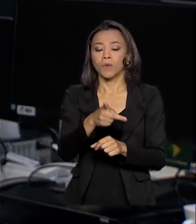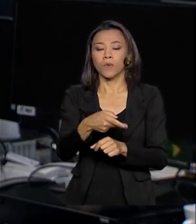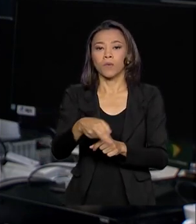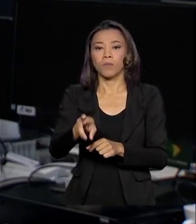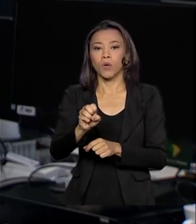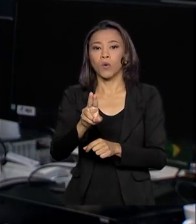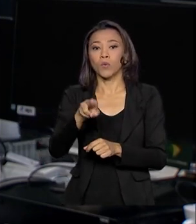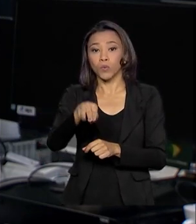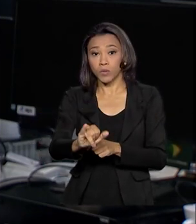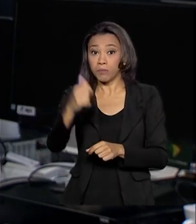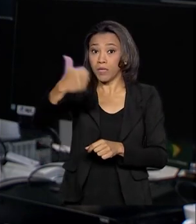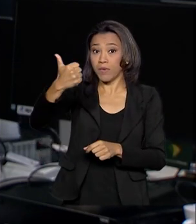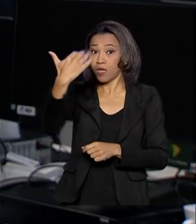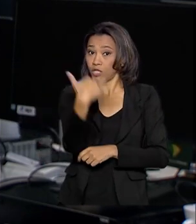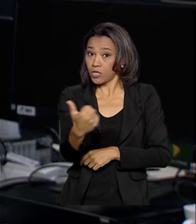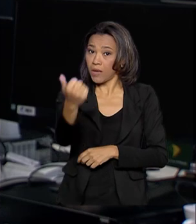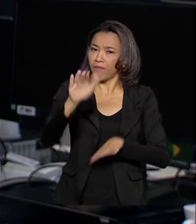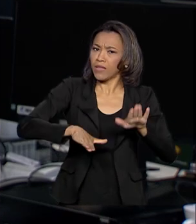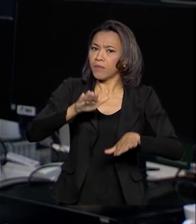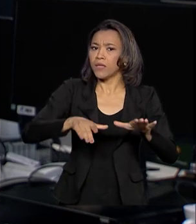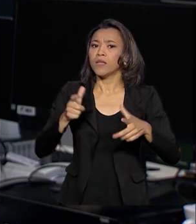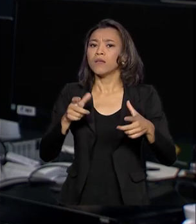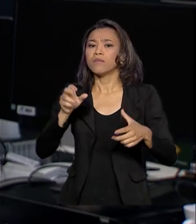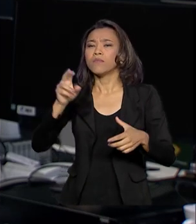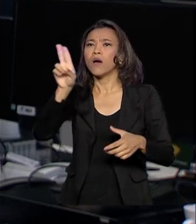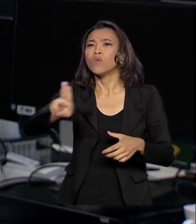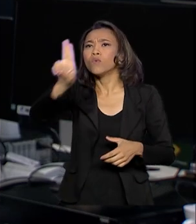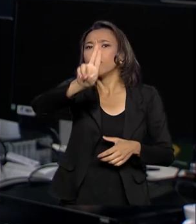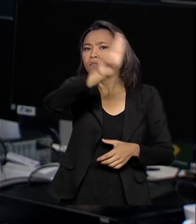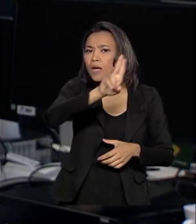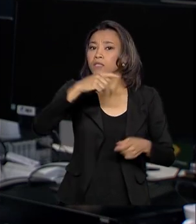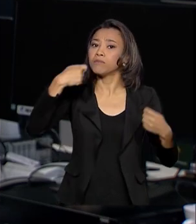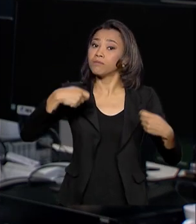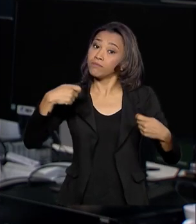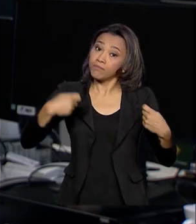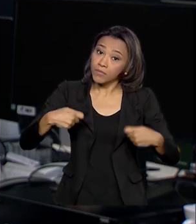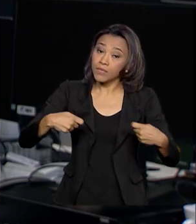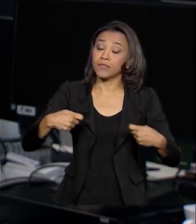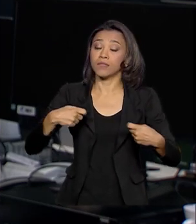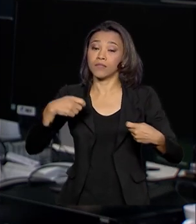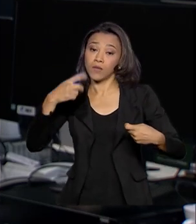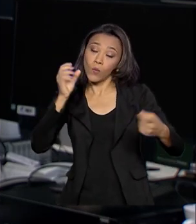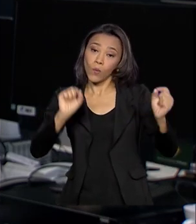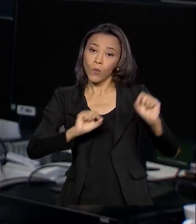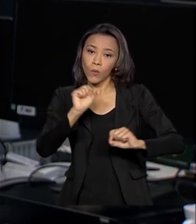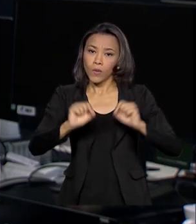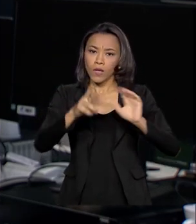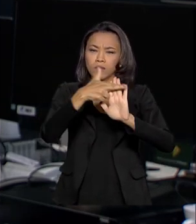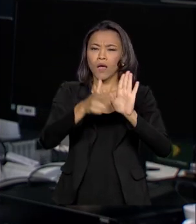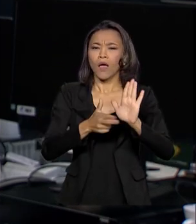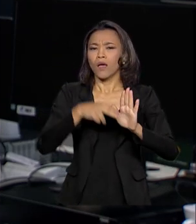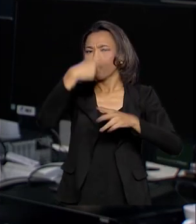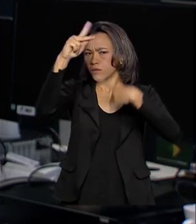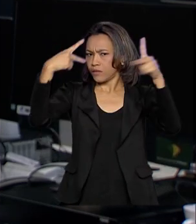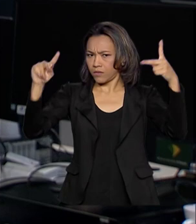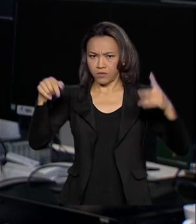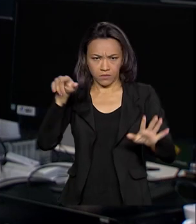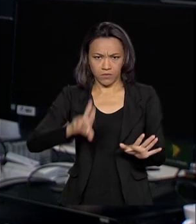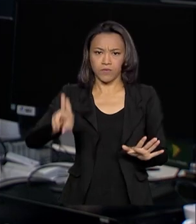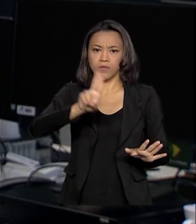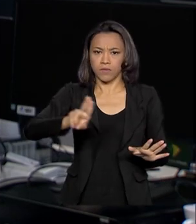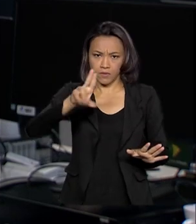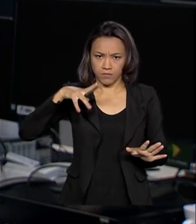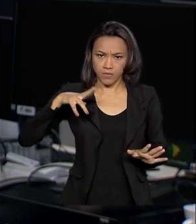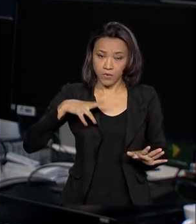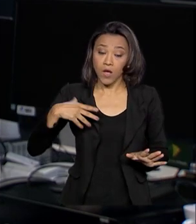Dependendo da faculdade, o candidato ainda deve passar por um processo seletivo da própria instituição. Foram mais de um